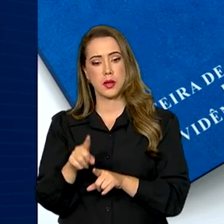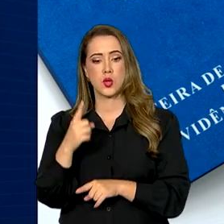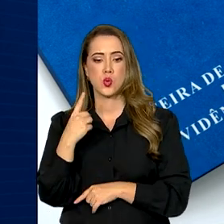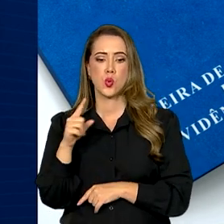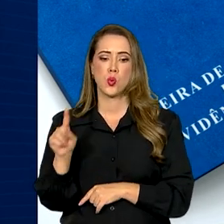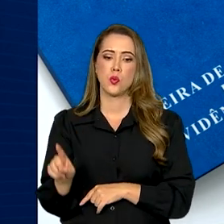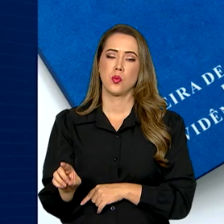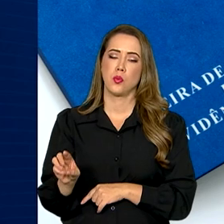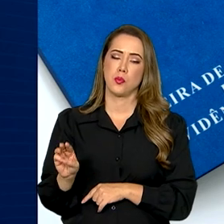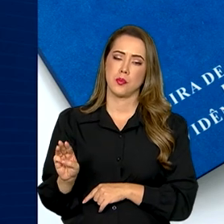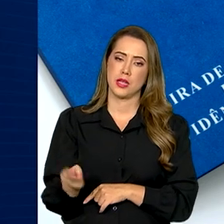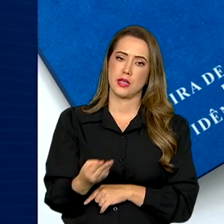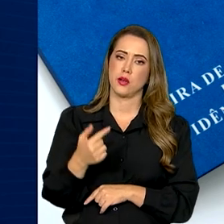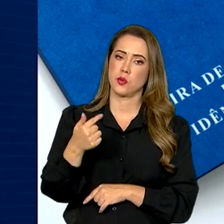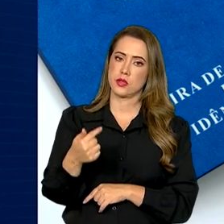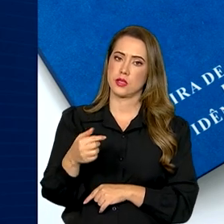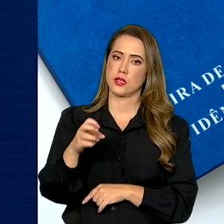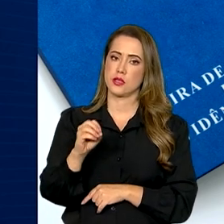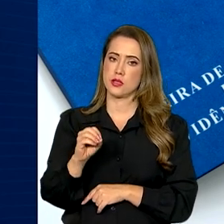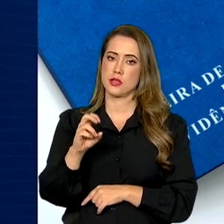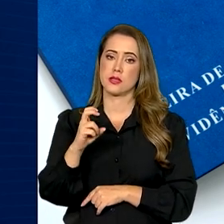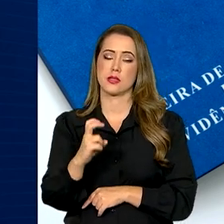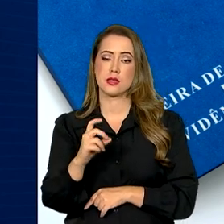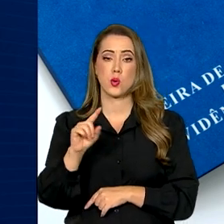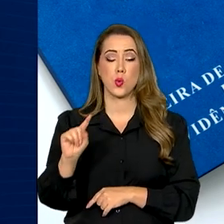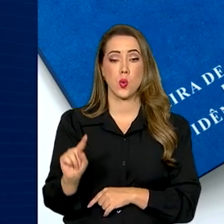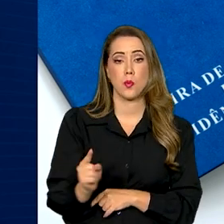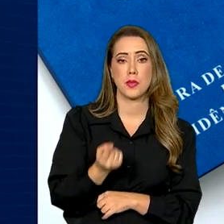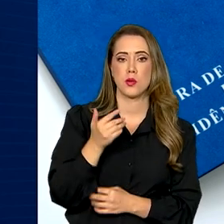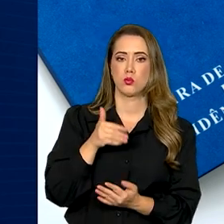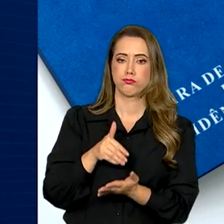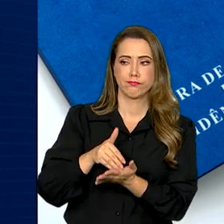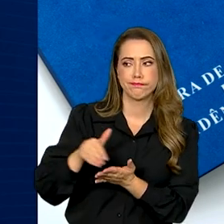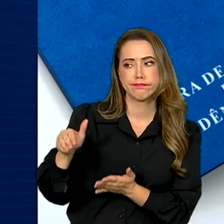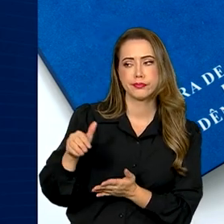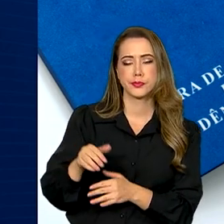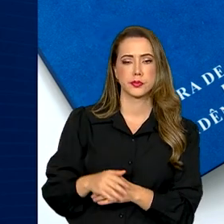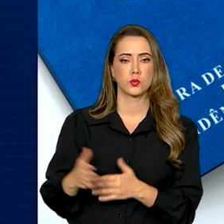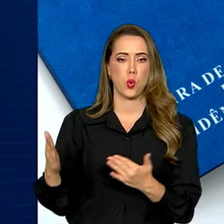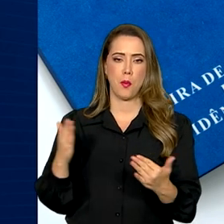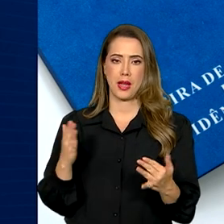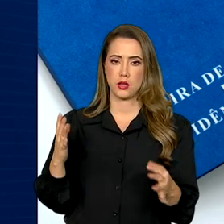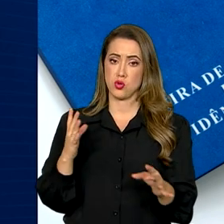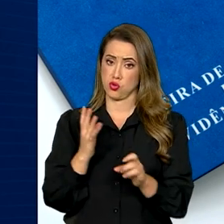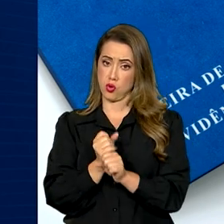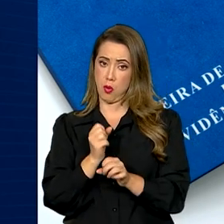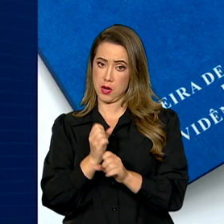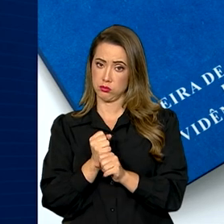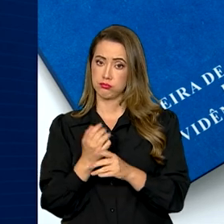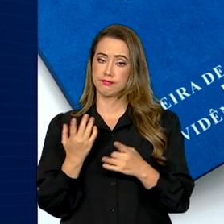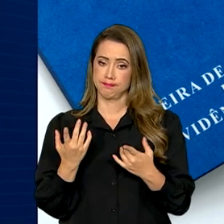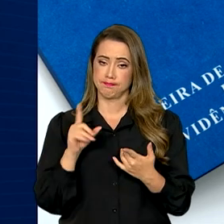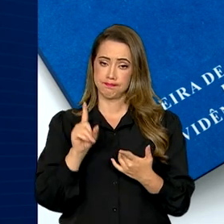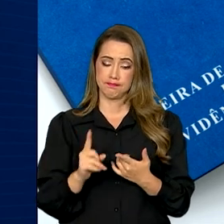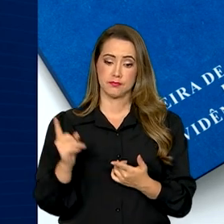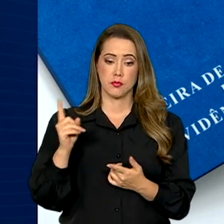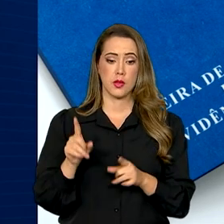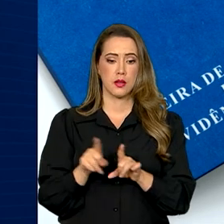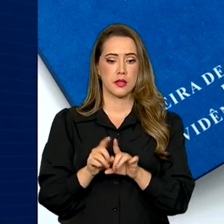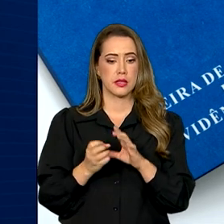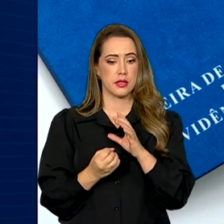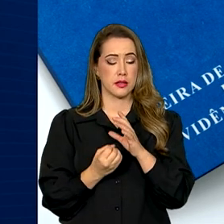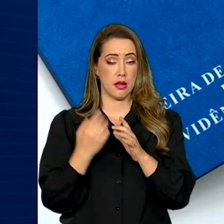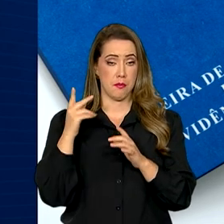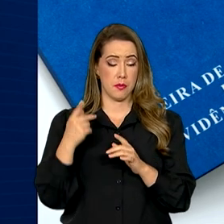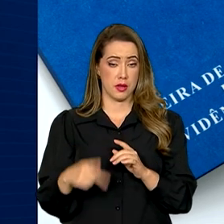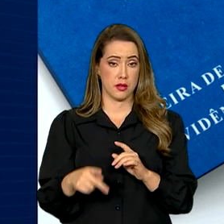705 mil 293 demissões. Ao todo, em 2023, foram gerados